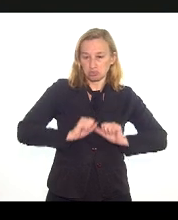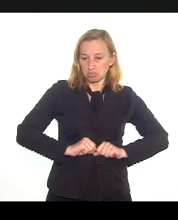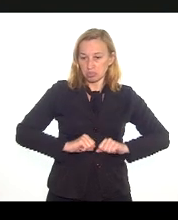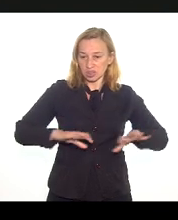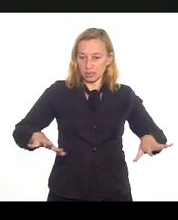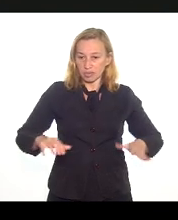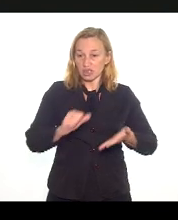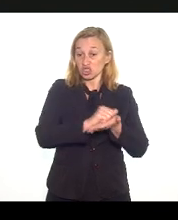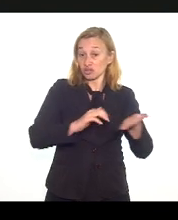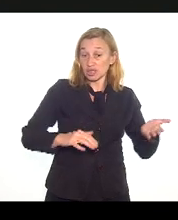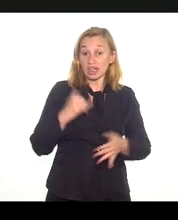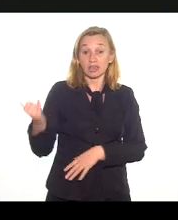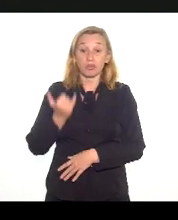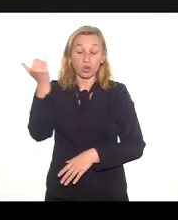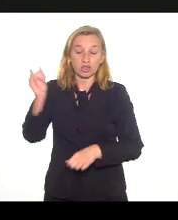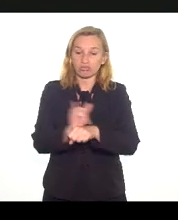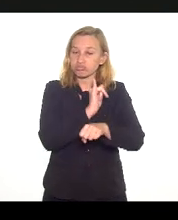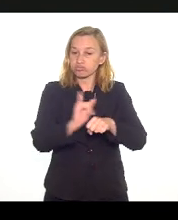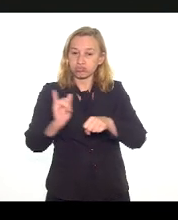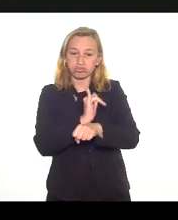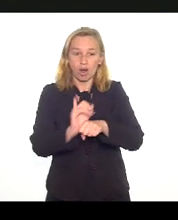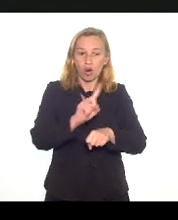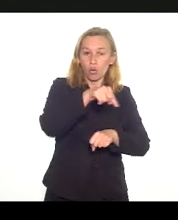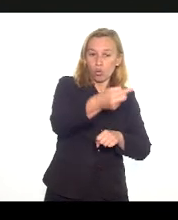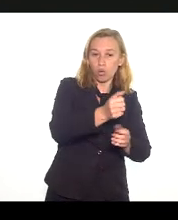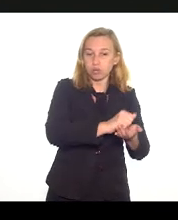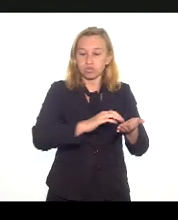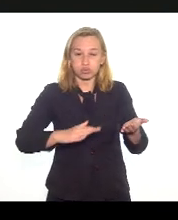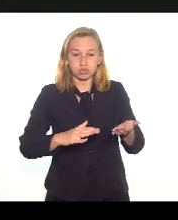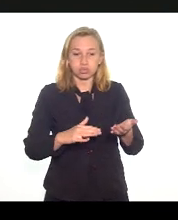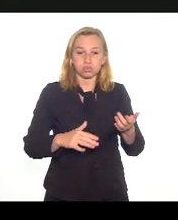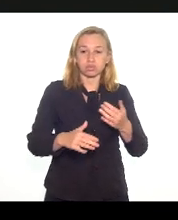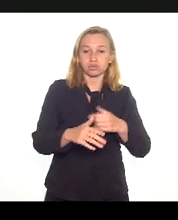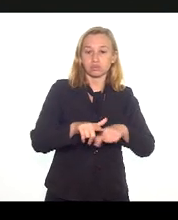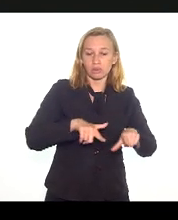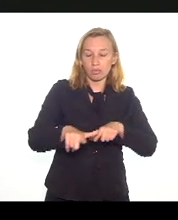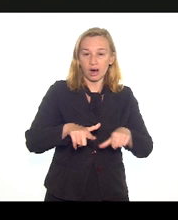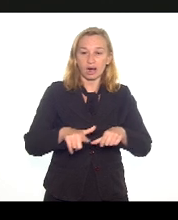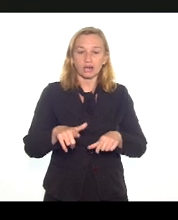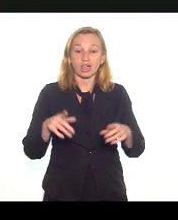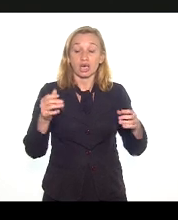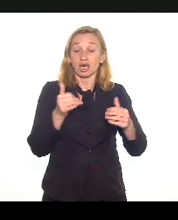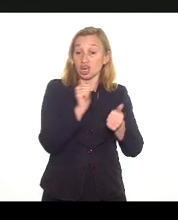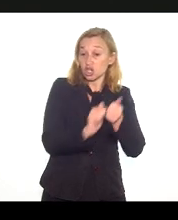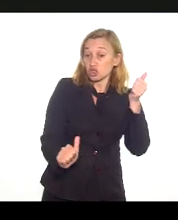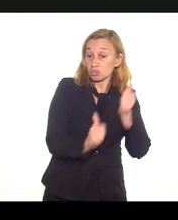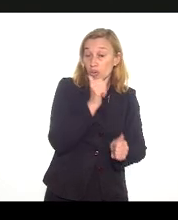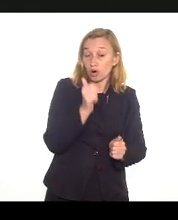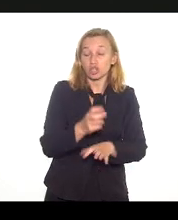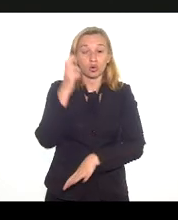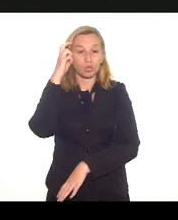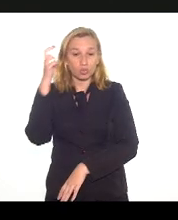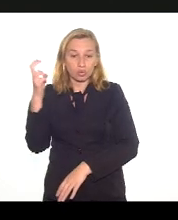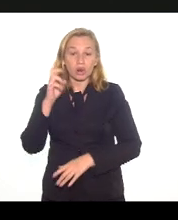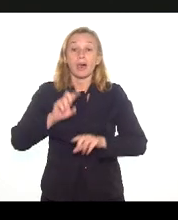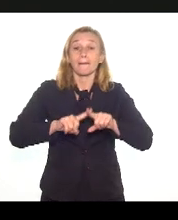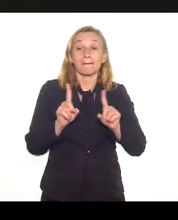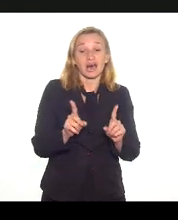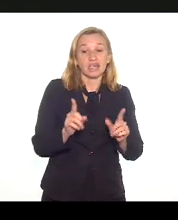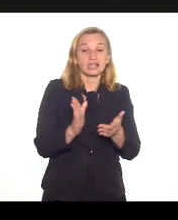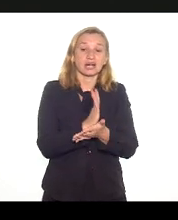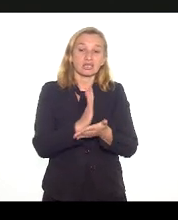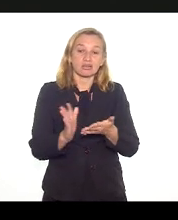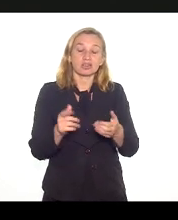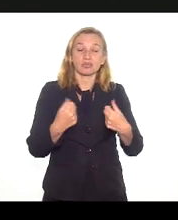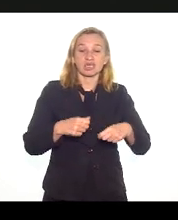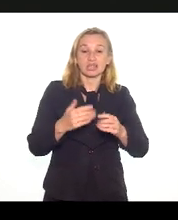é uma atividade importante articulada com outras atividades do setor serviço, como entretenimento, esporte, cultura e mídia, mas muitas vezes ele